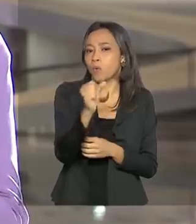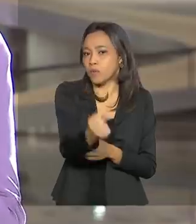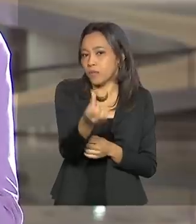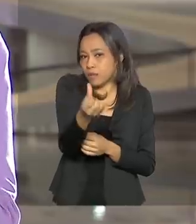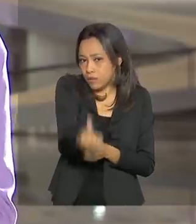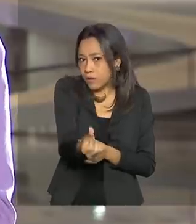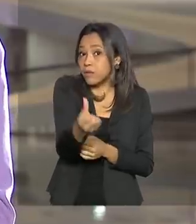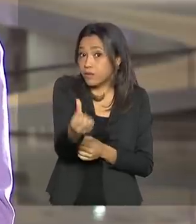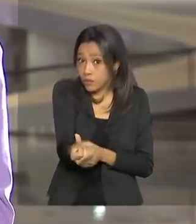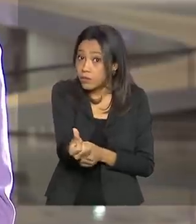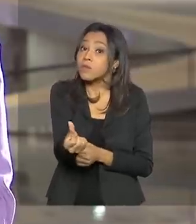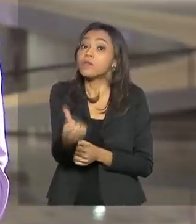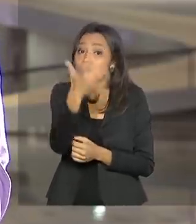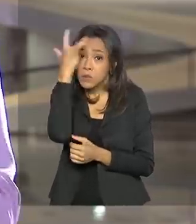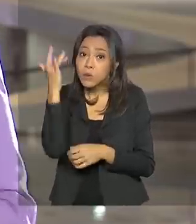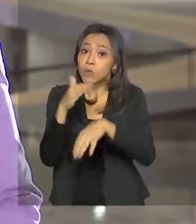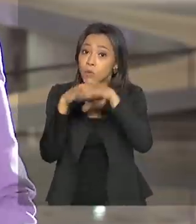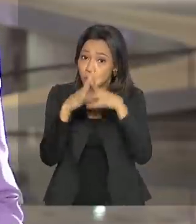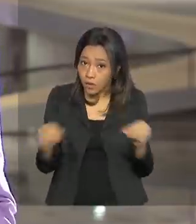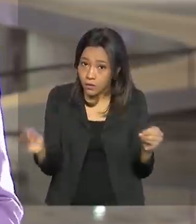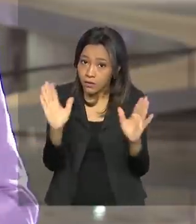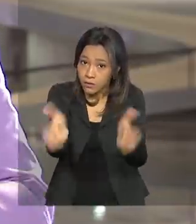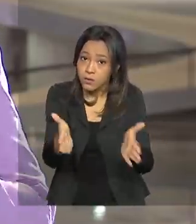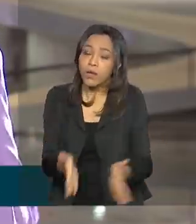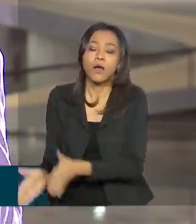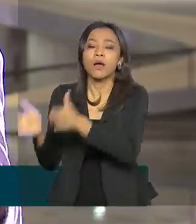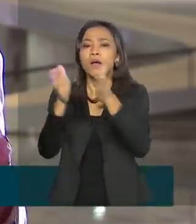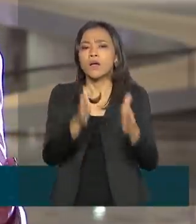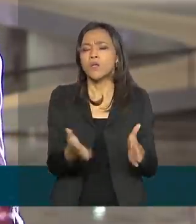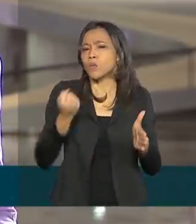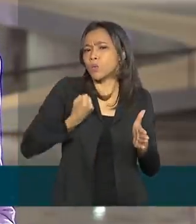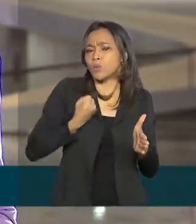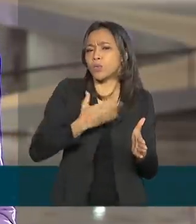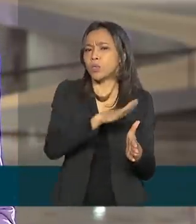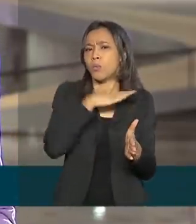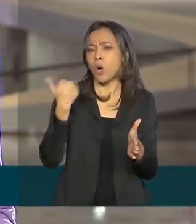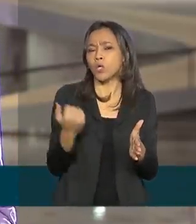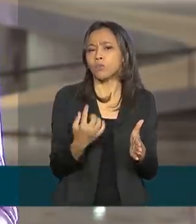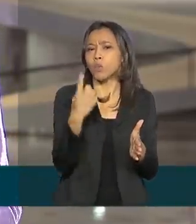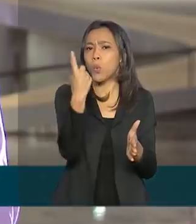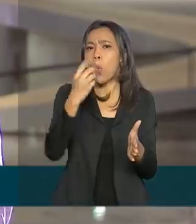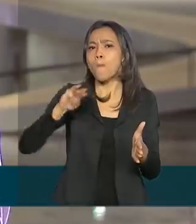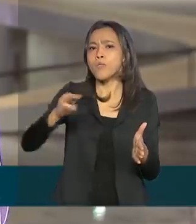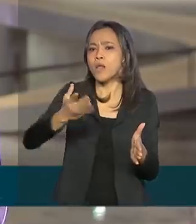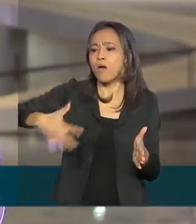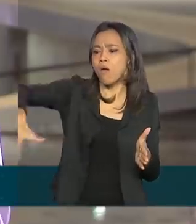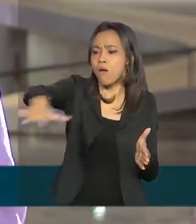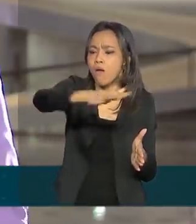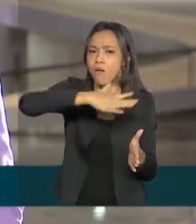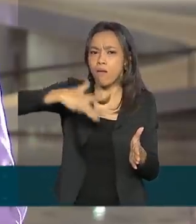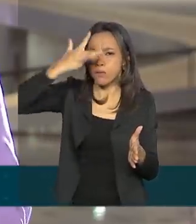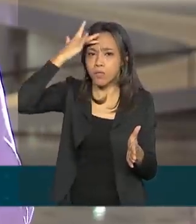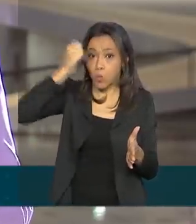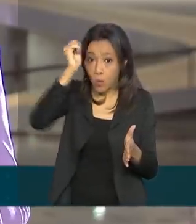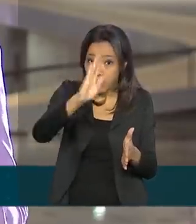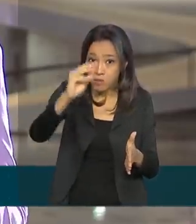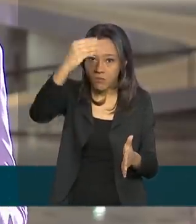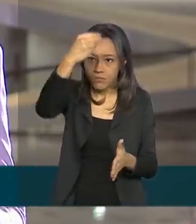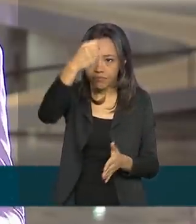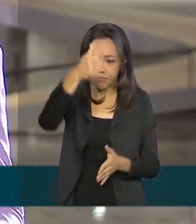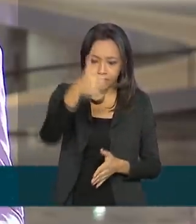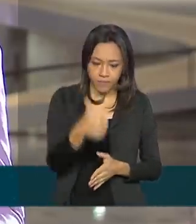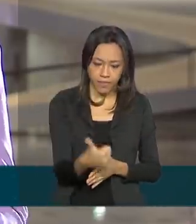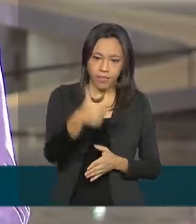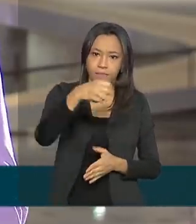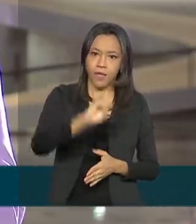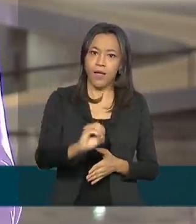pacientes curados. E levando em conta o número de óbitos por milhão de habitantes, o Brasil ocupa a 11ª